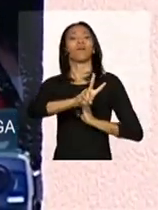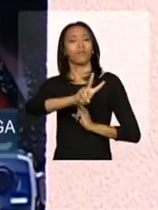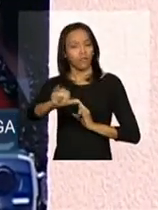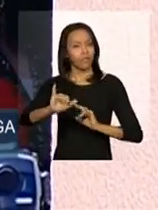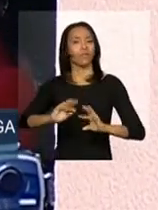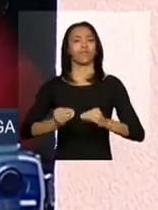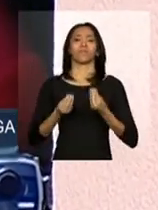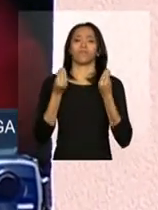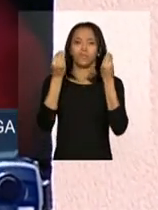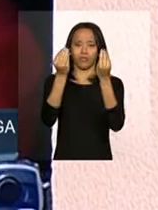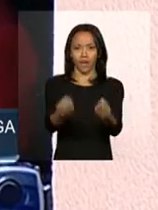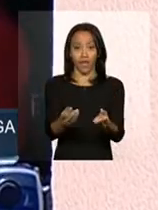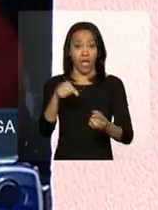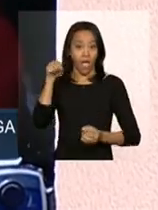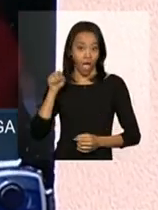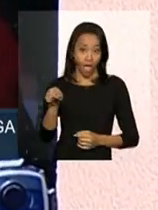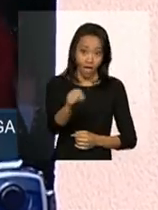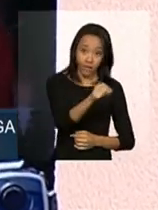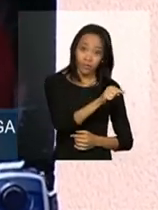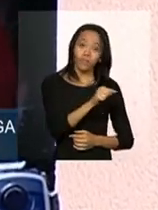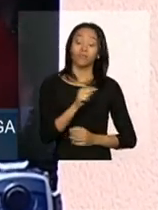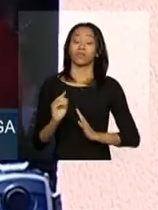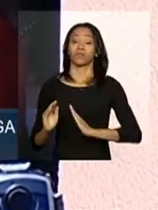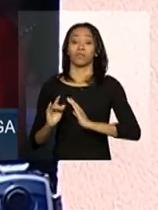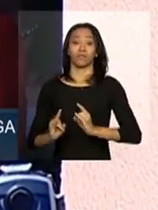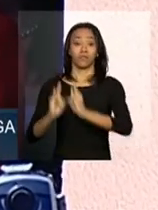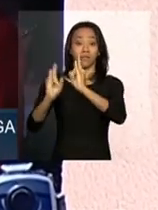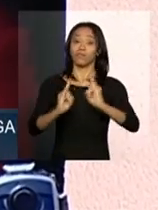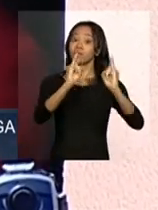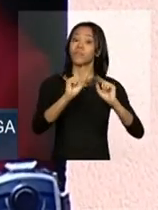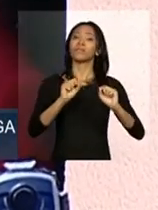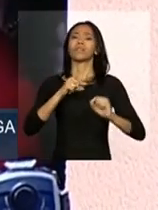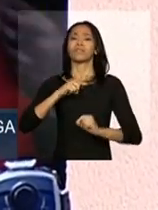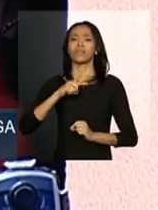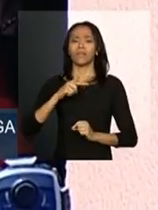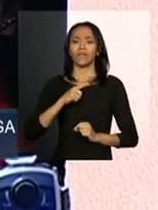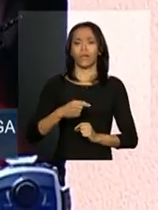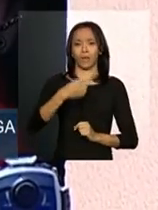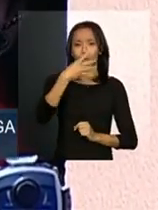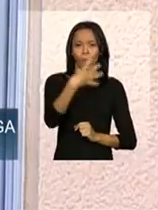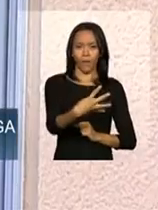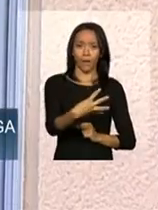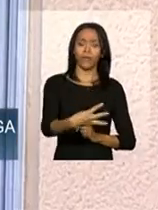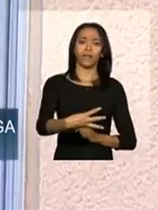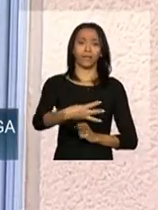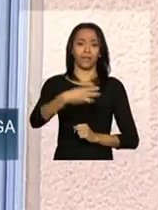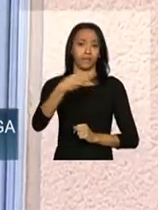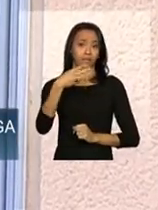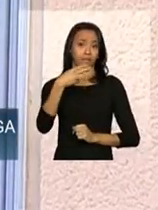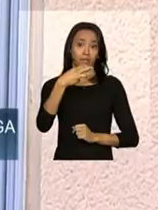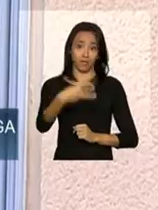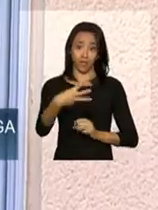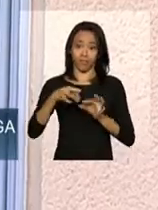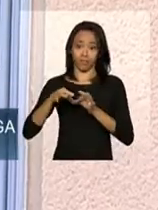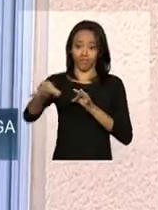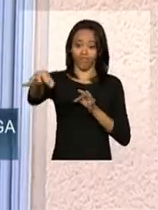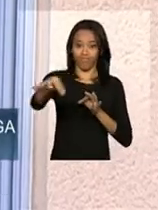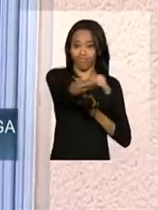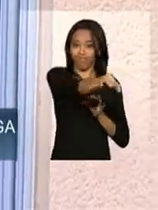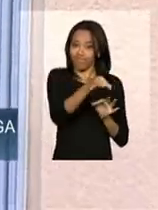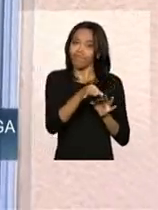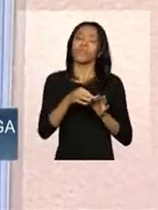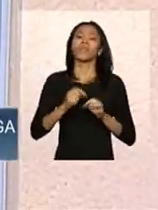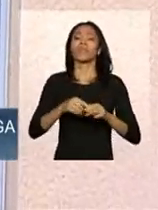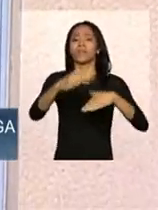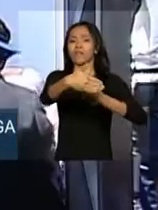Essas unidades habitacionais possuem cerca de 43 metros quadrados, que são divididos